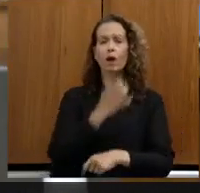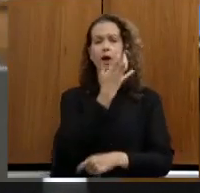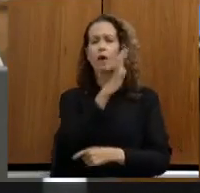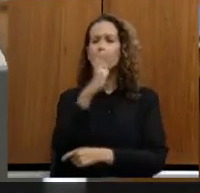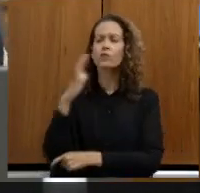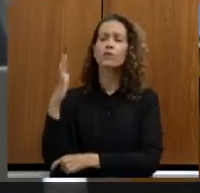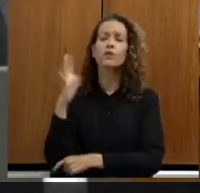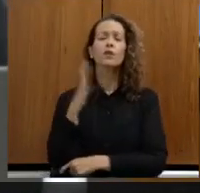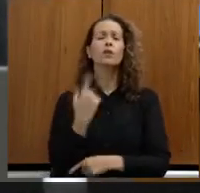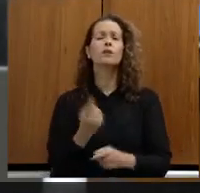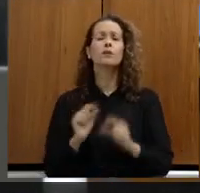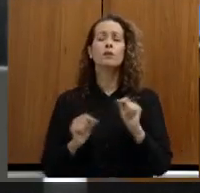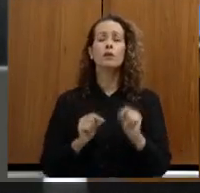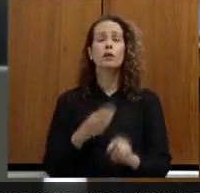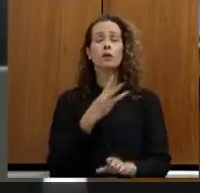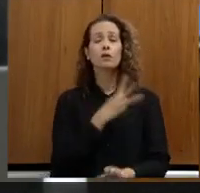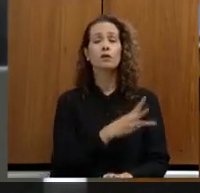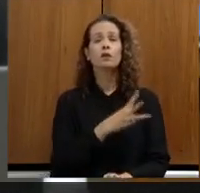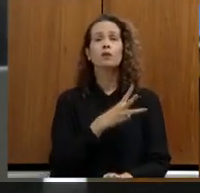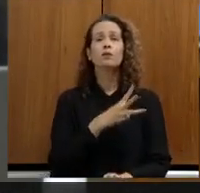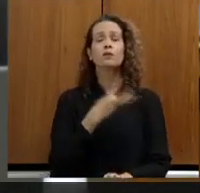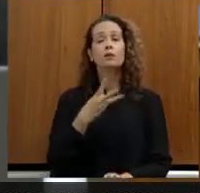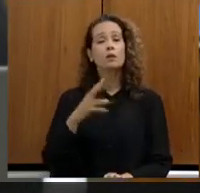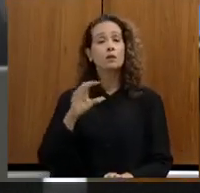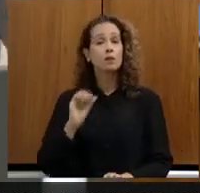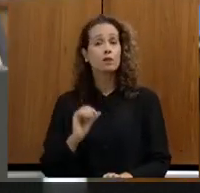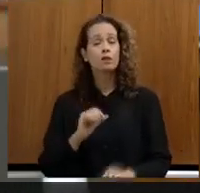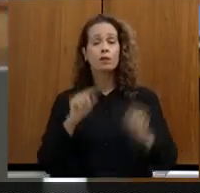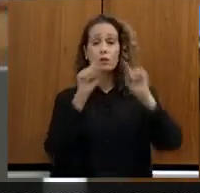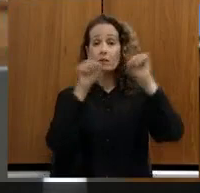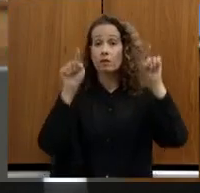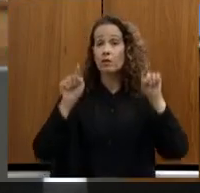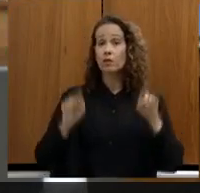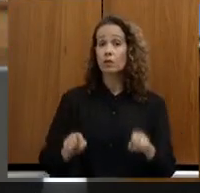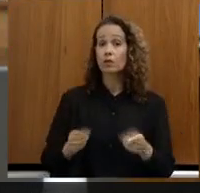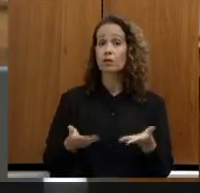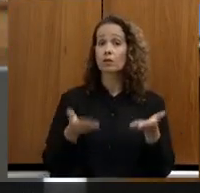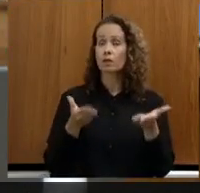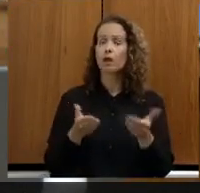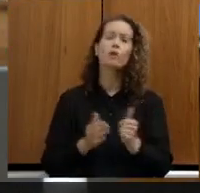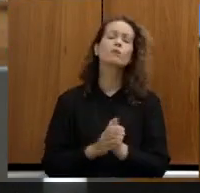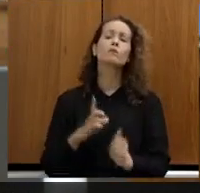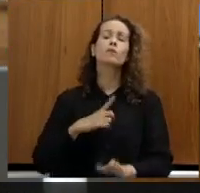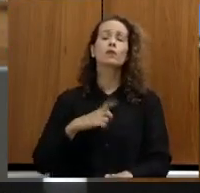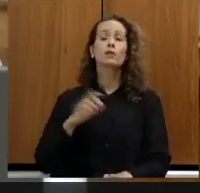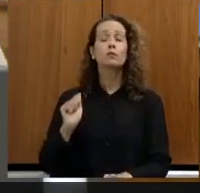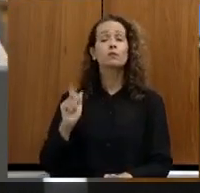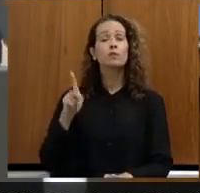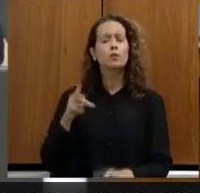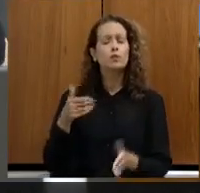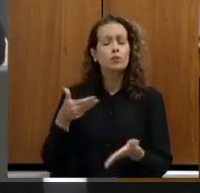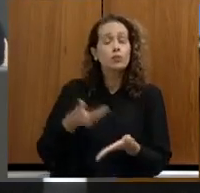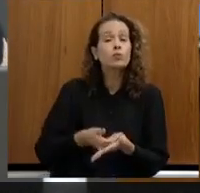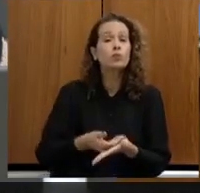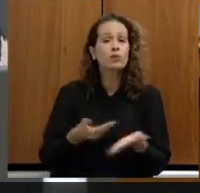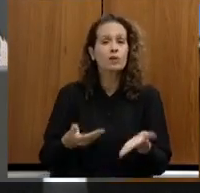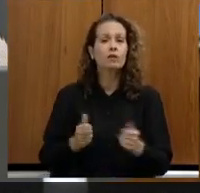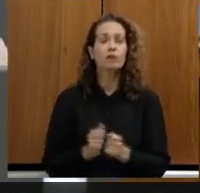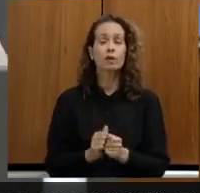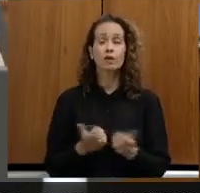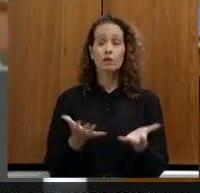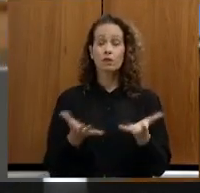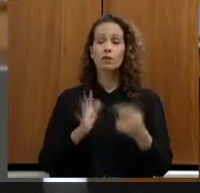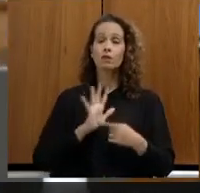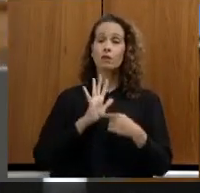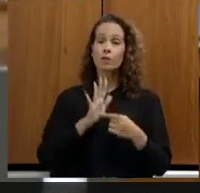parte desses 330 servidores estão com aposentadoria por chegar então esse ponto eu queria aqui